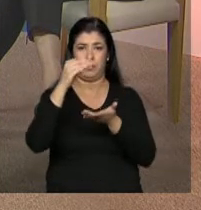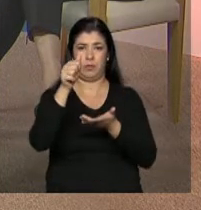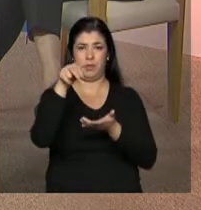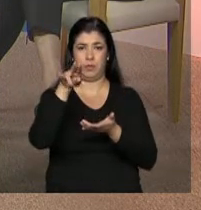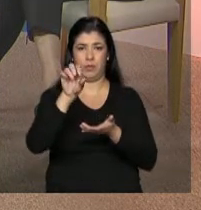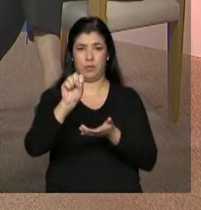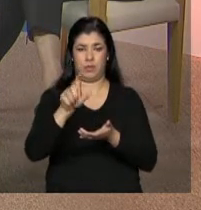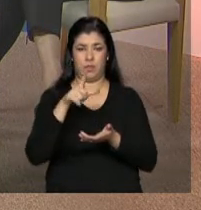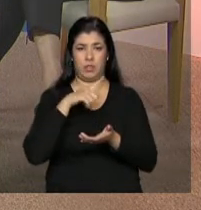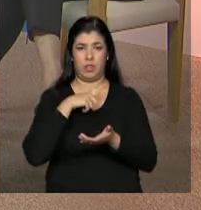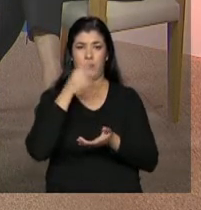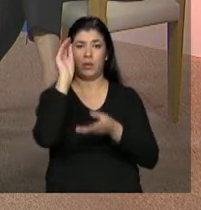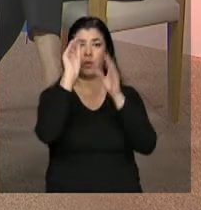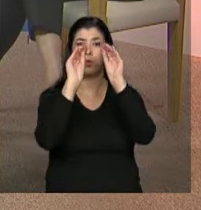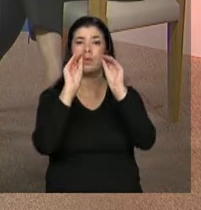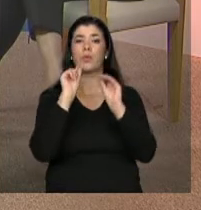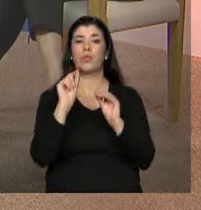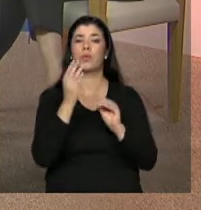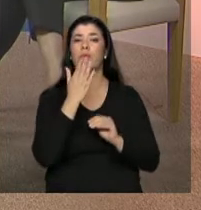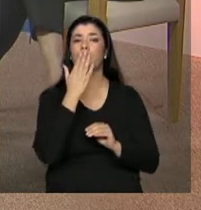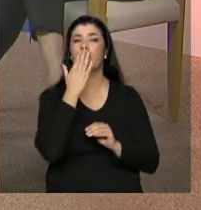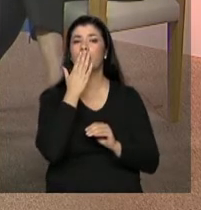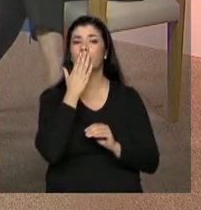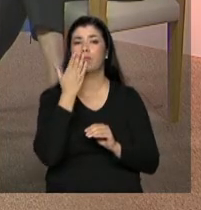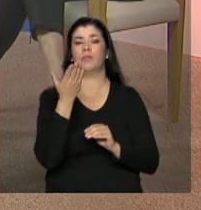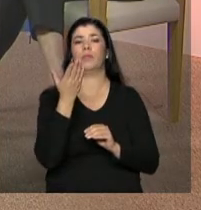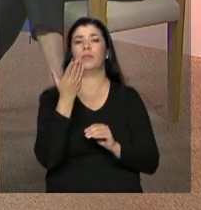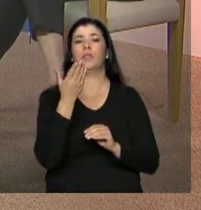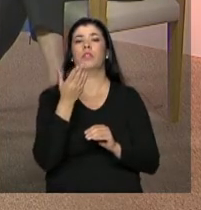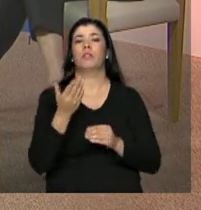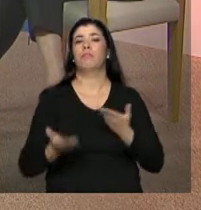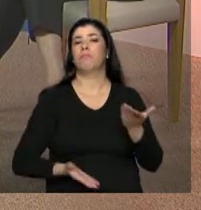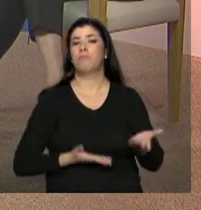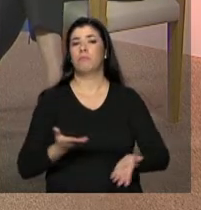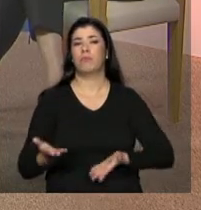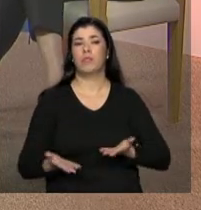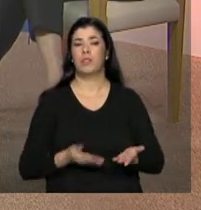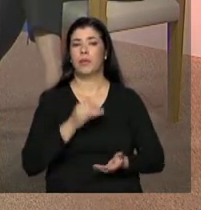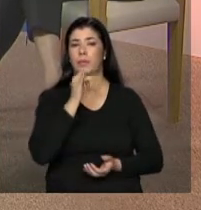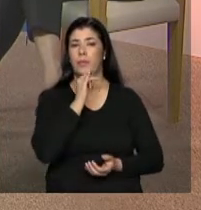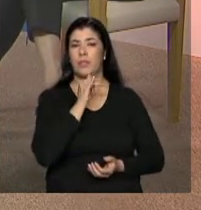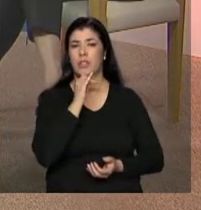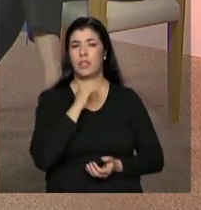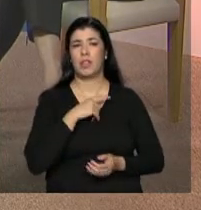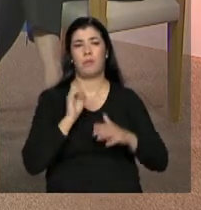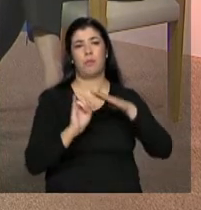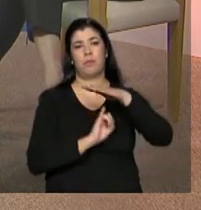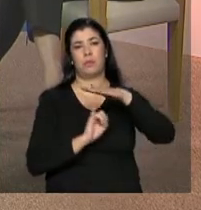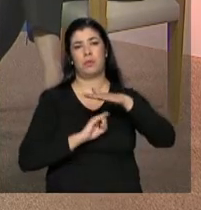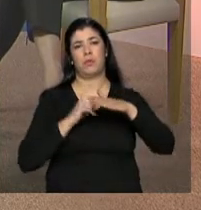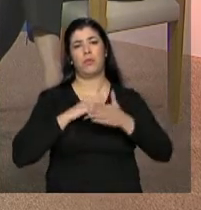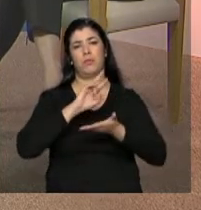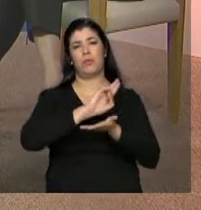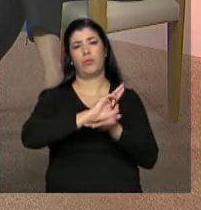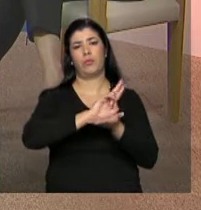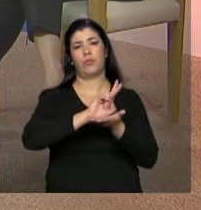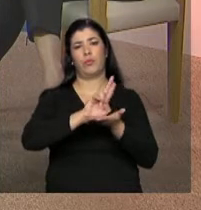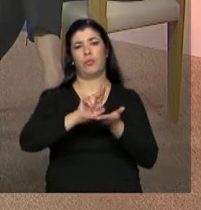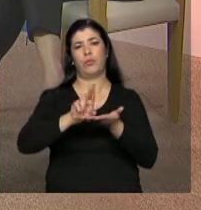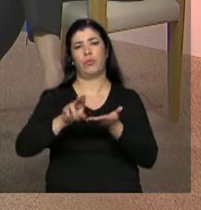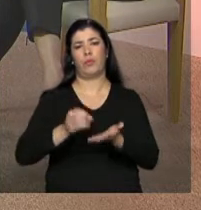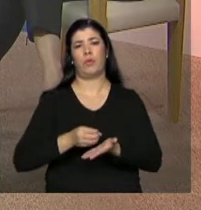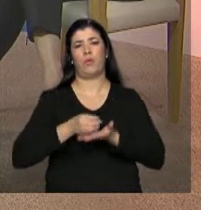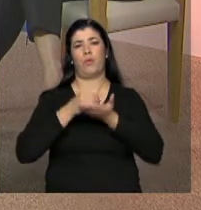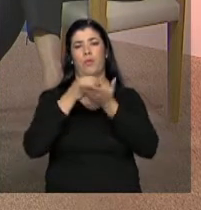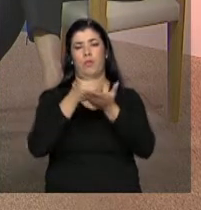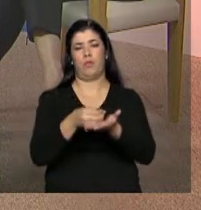respostas referentes a esse serviço. Às vezes acontece de uma entidade ter muito mais que um serviço, né? Então, o